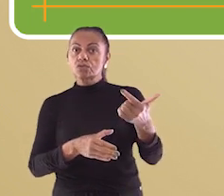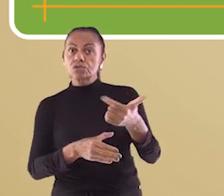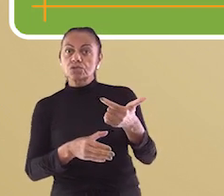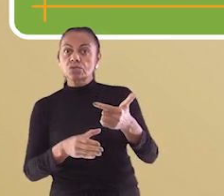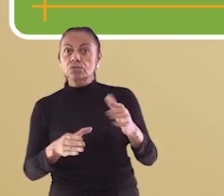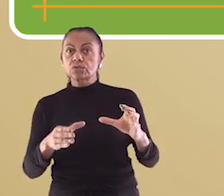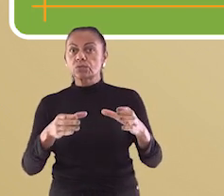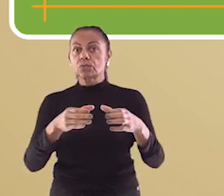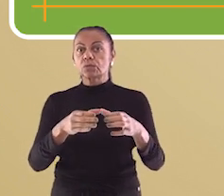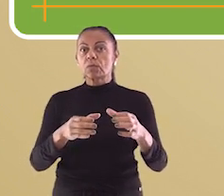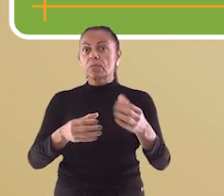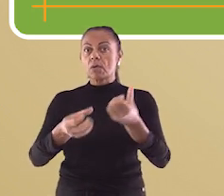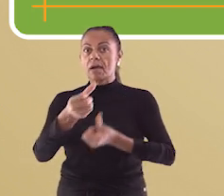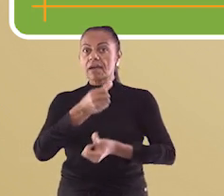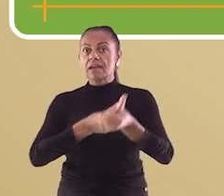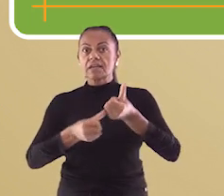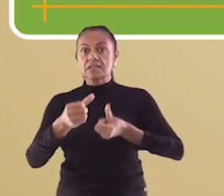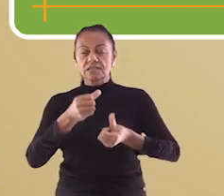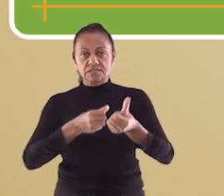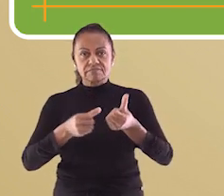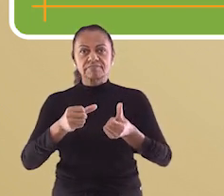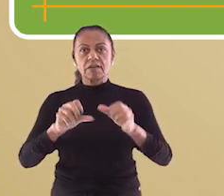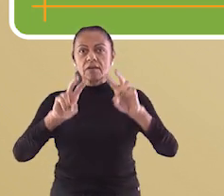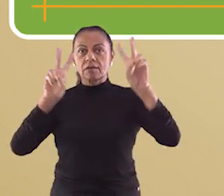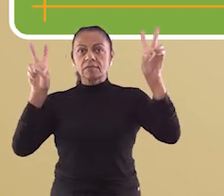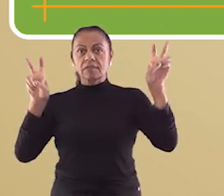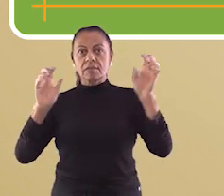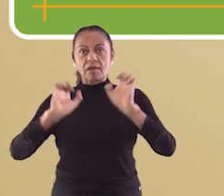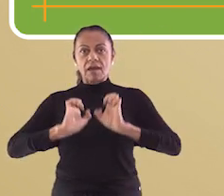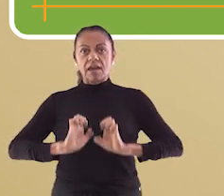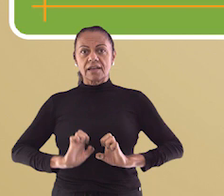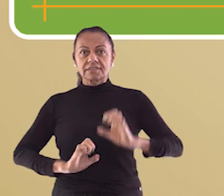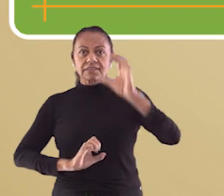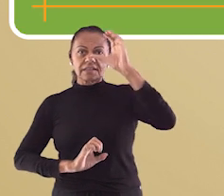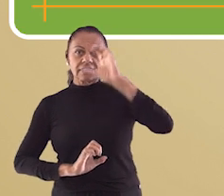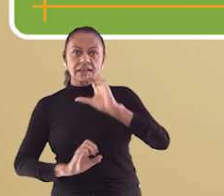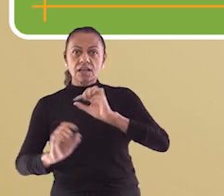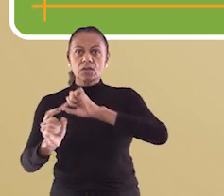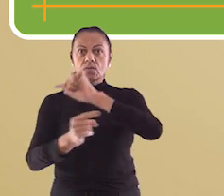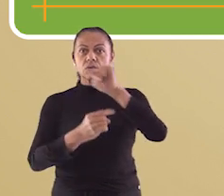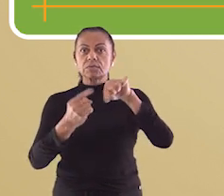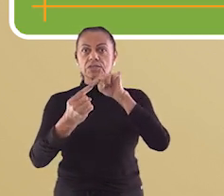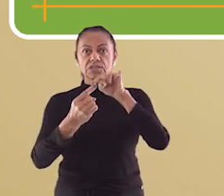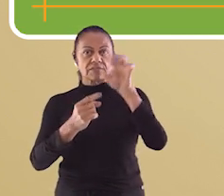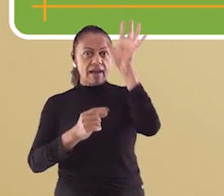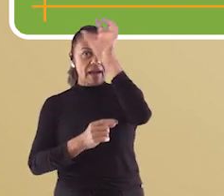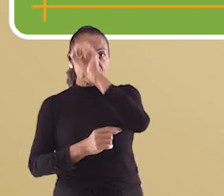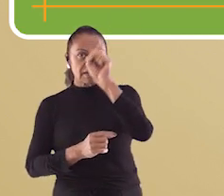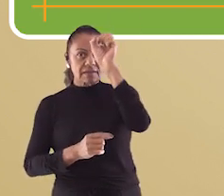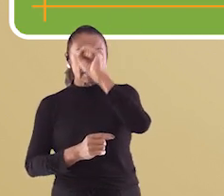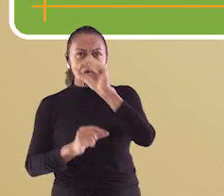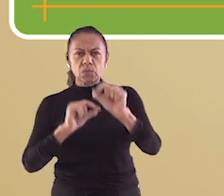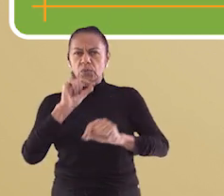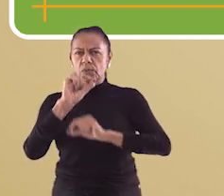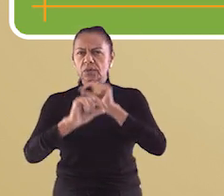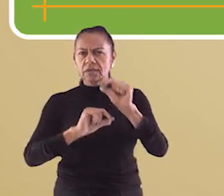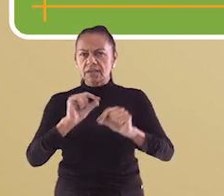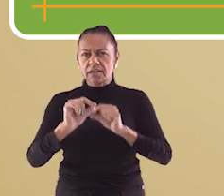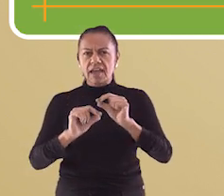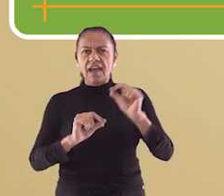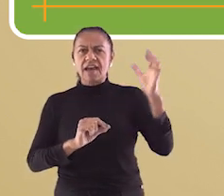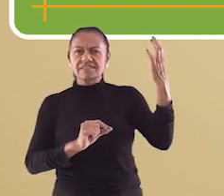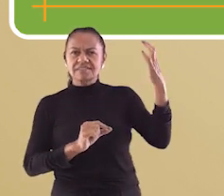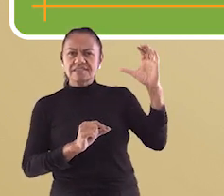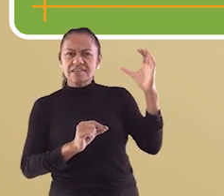EJA, com eixo temático ética e cidadania. O objetivo de aprendizagem é interessar-se pelas ciências